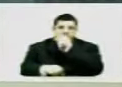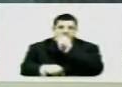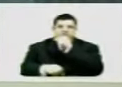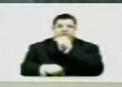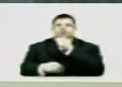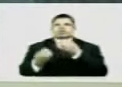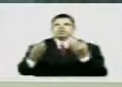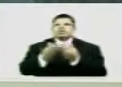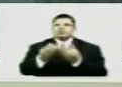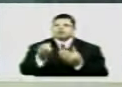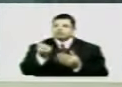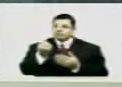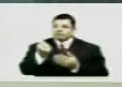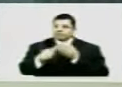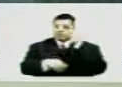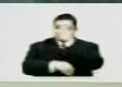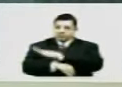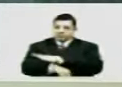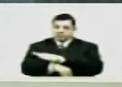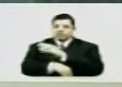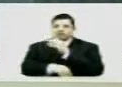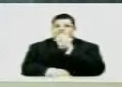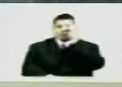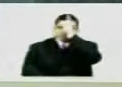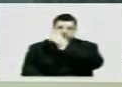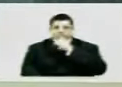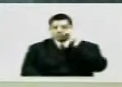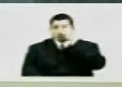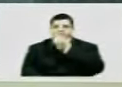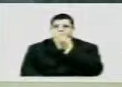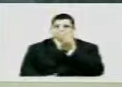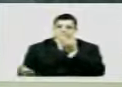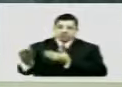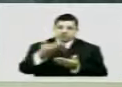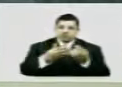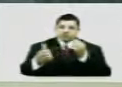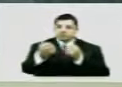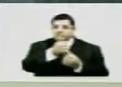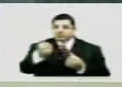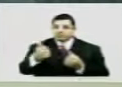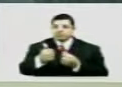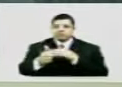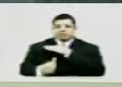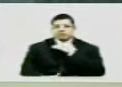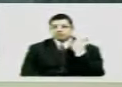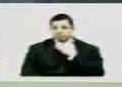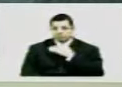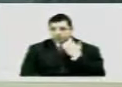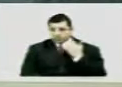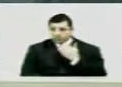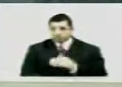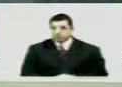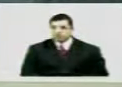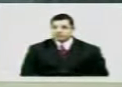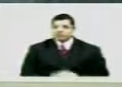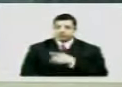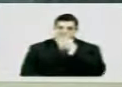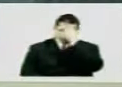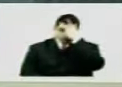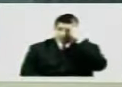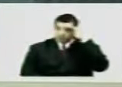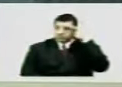às 16 horas de domingo Entre esses 11 homicídios, um